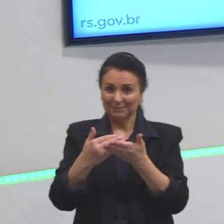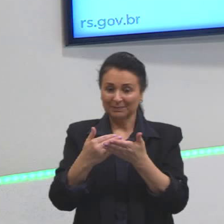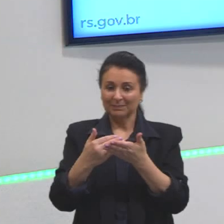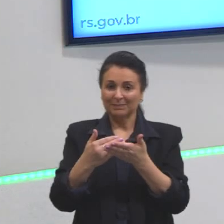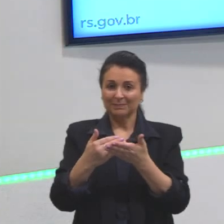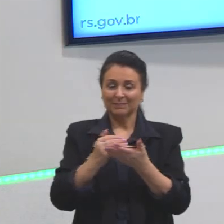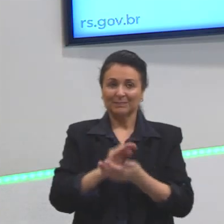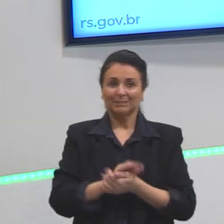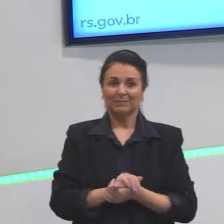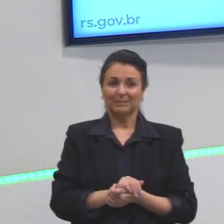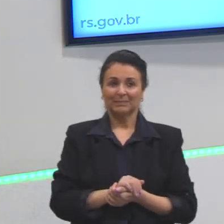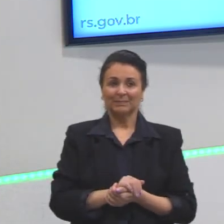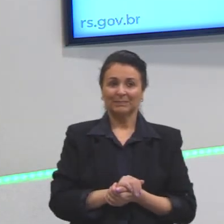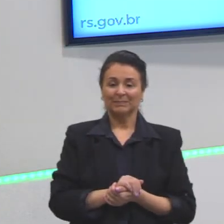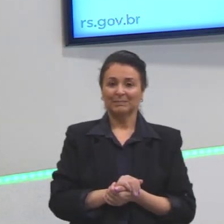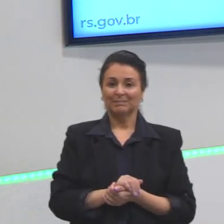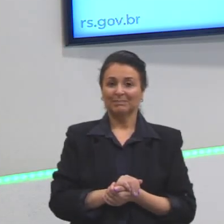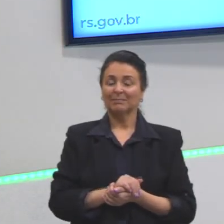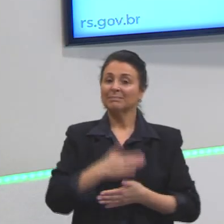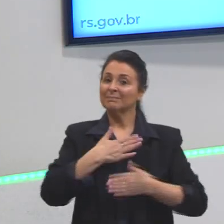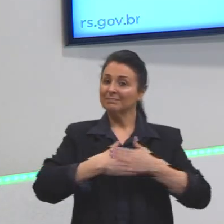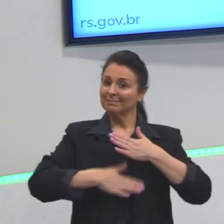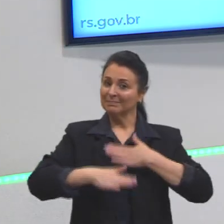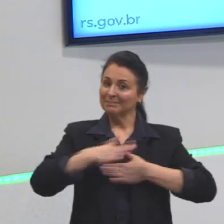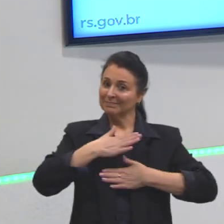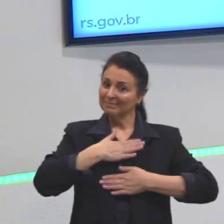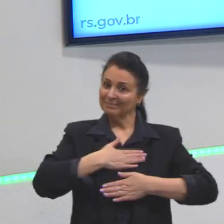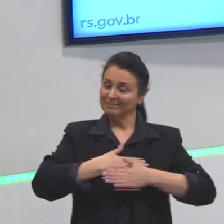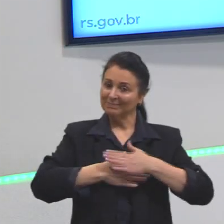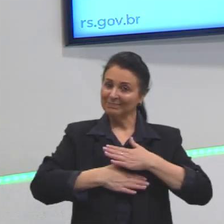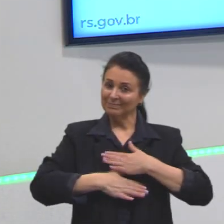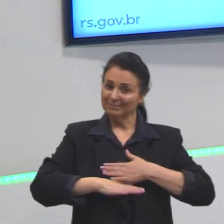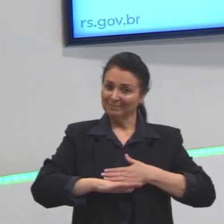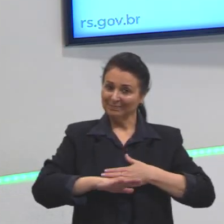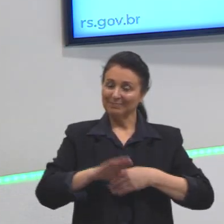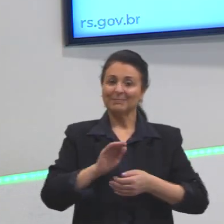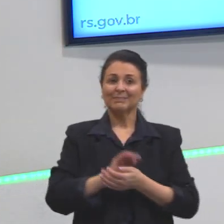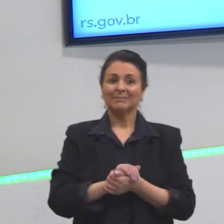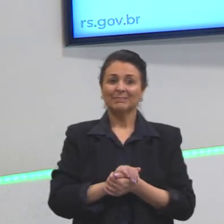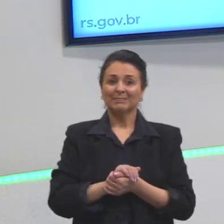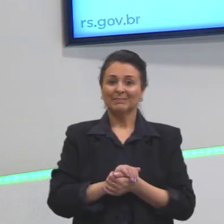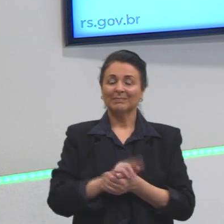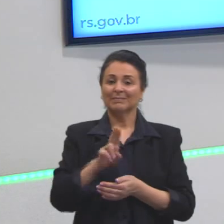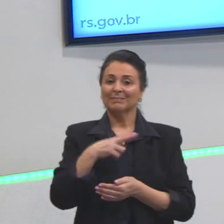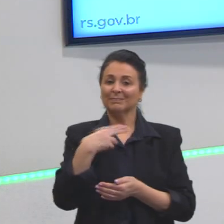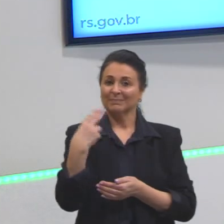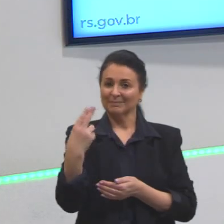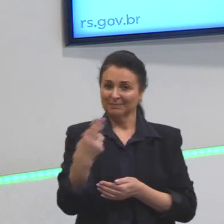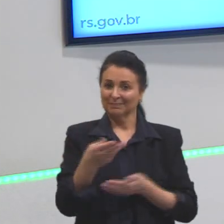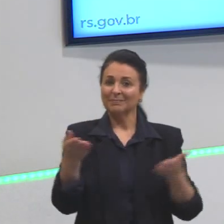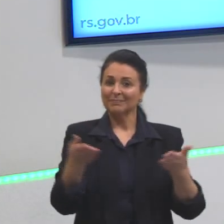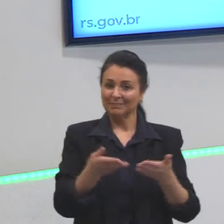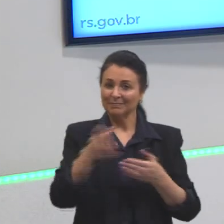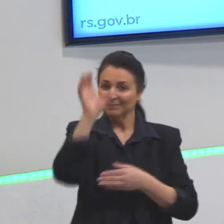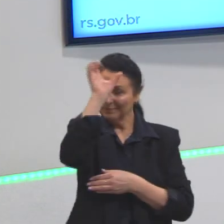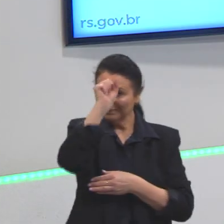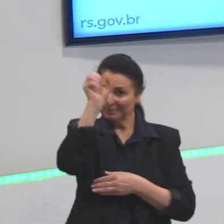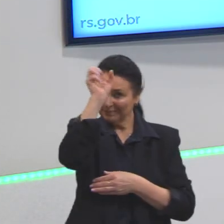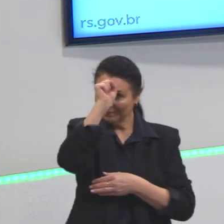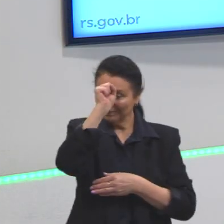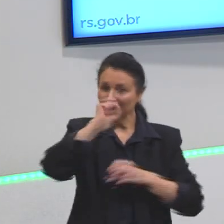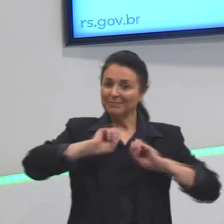Então, keep calm, let's learn the verbs. Nós trabalhamos, hoje,